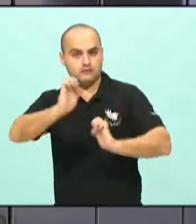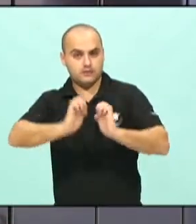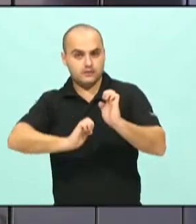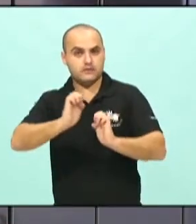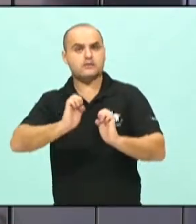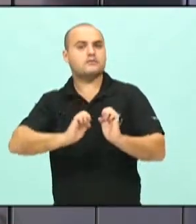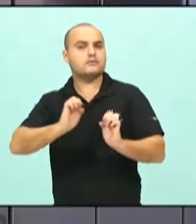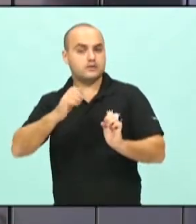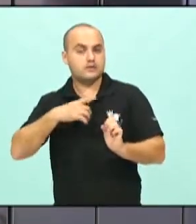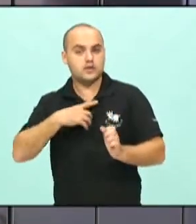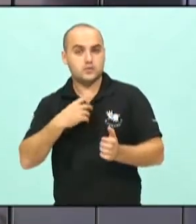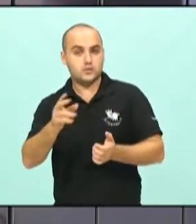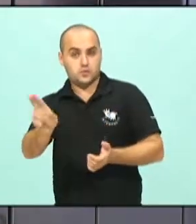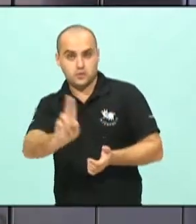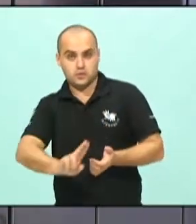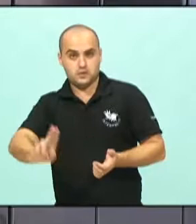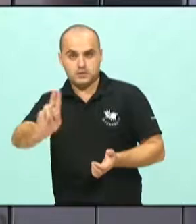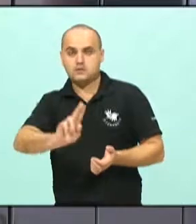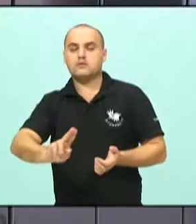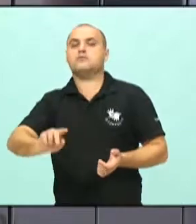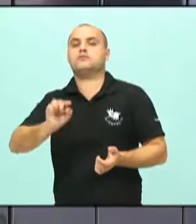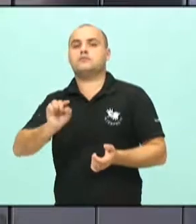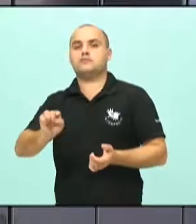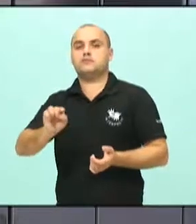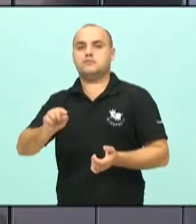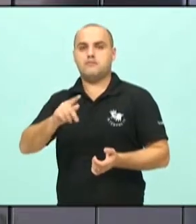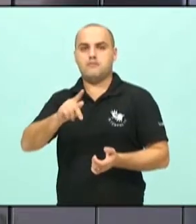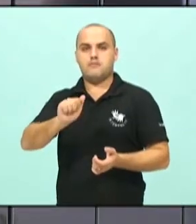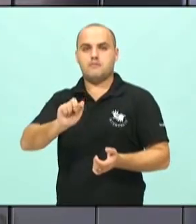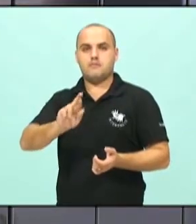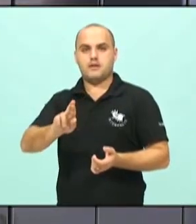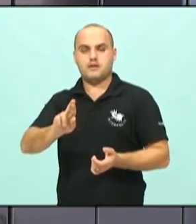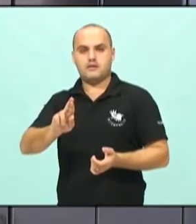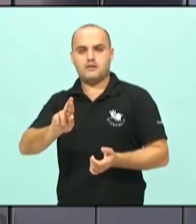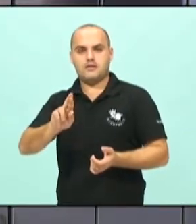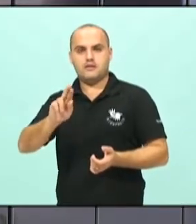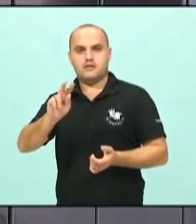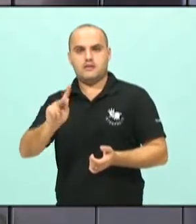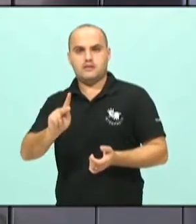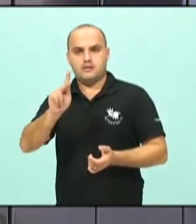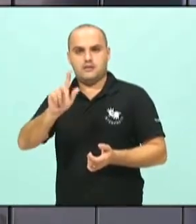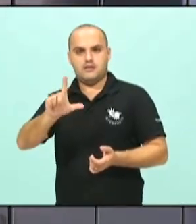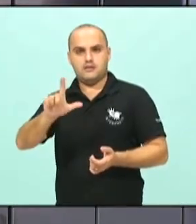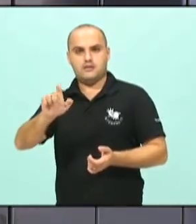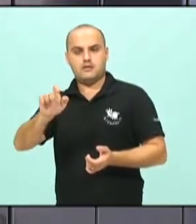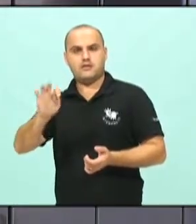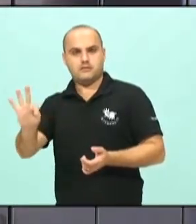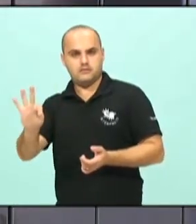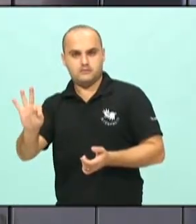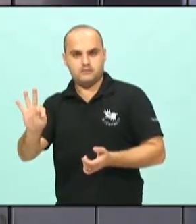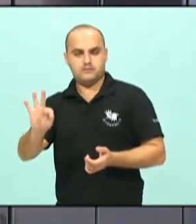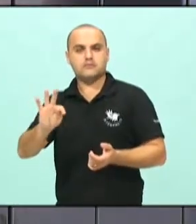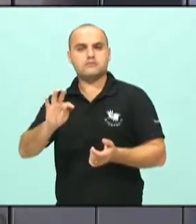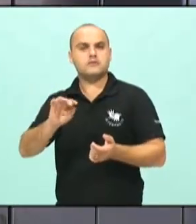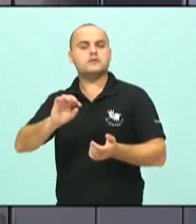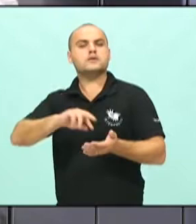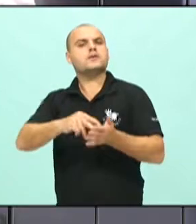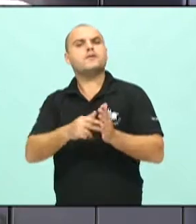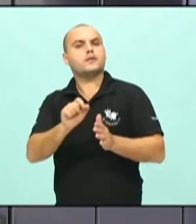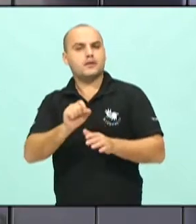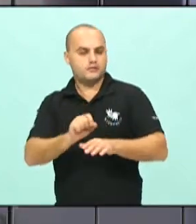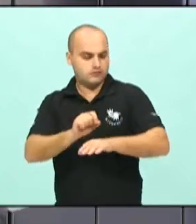fazer, adere ao parklet, ela se propõe a aumentar a calçada e